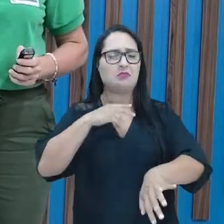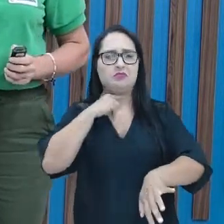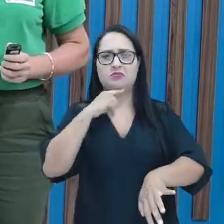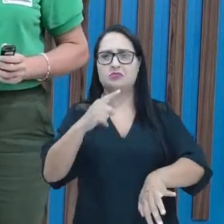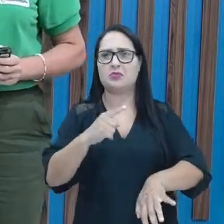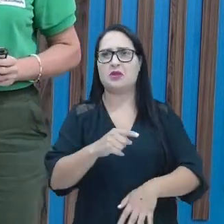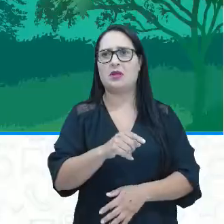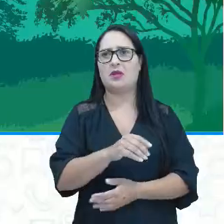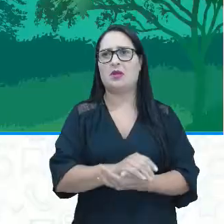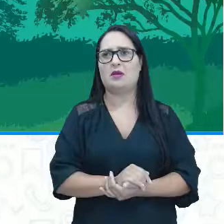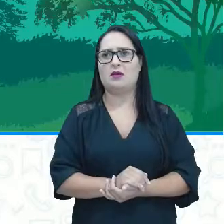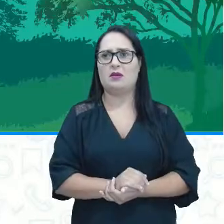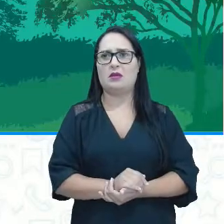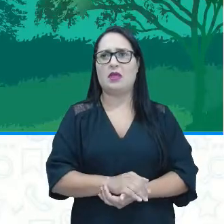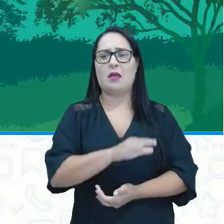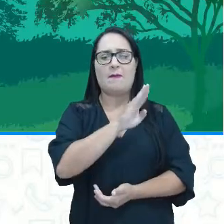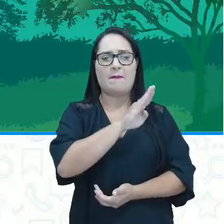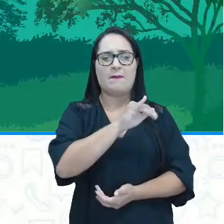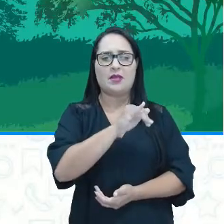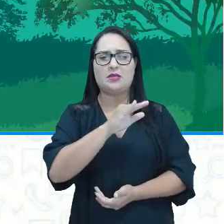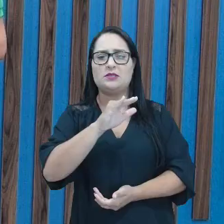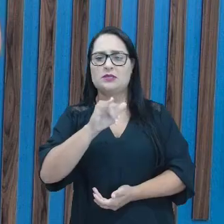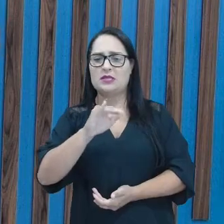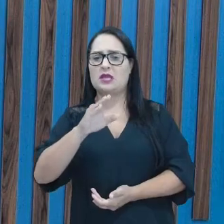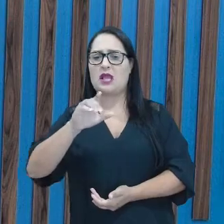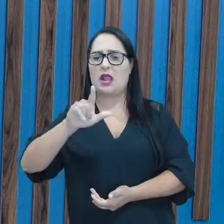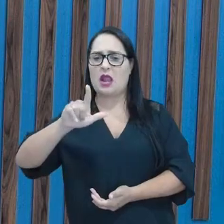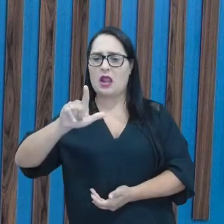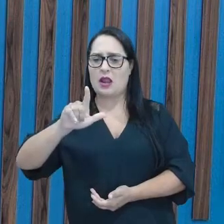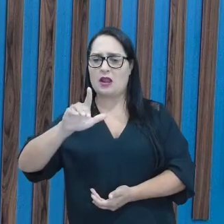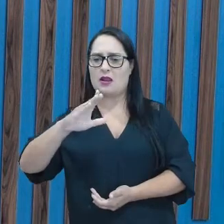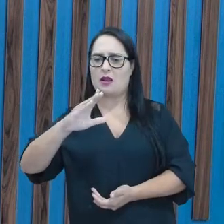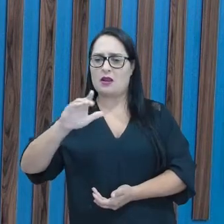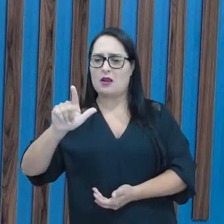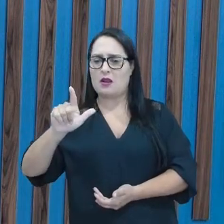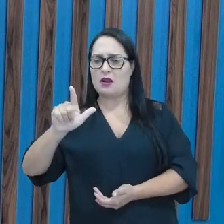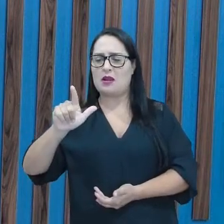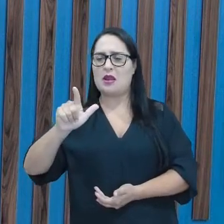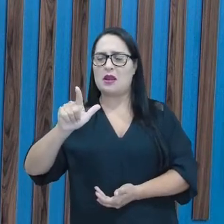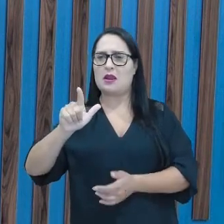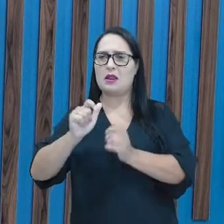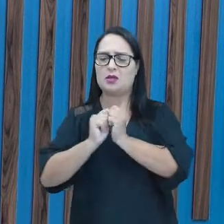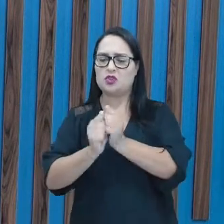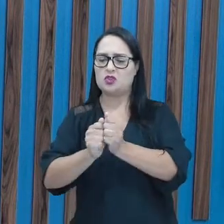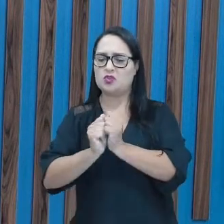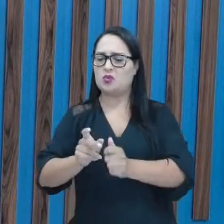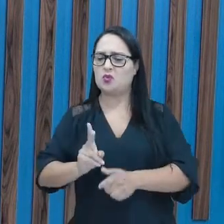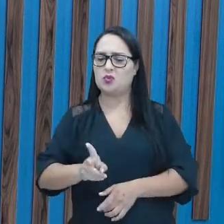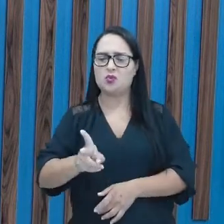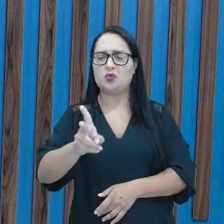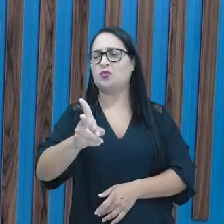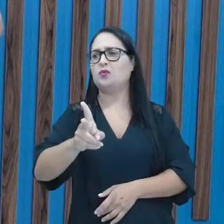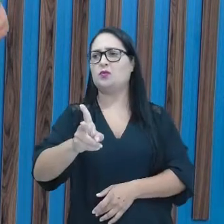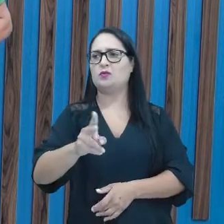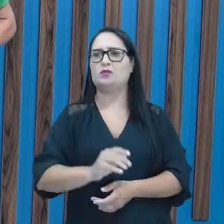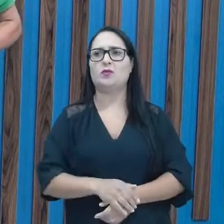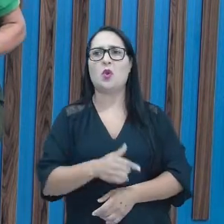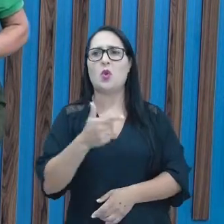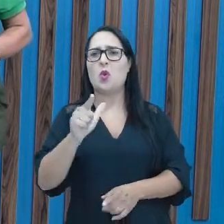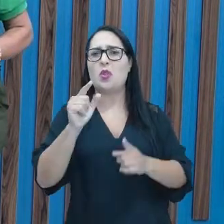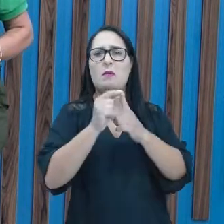bicicleta. Ele continua juntinho aqui, bicicleta, tá vendo que não separou? Outra,